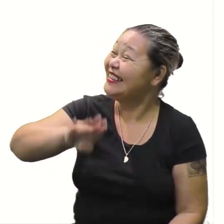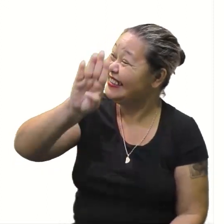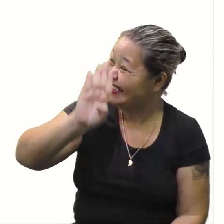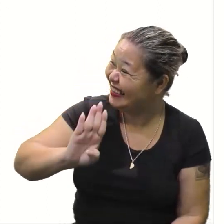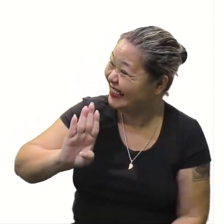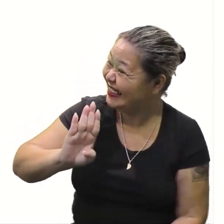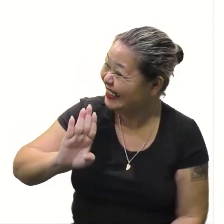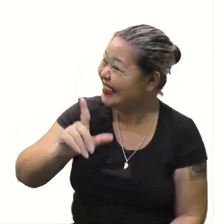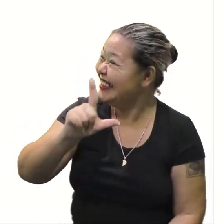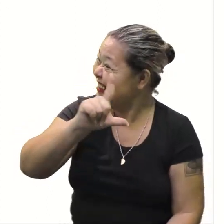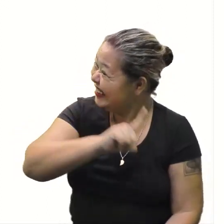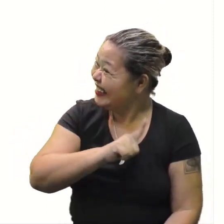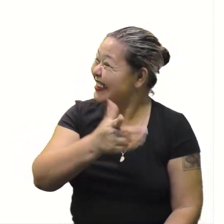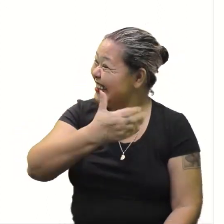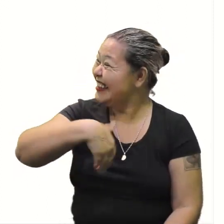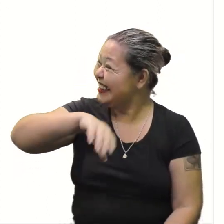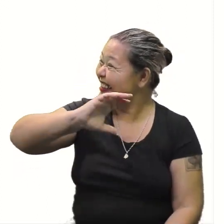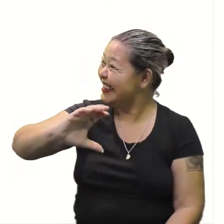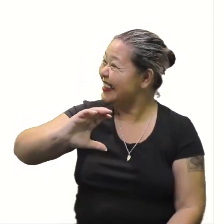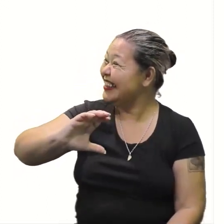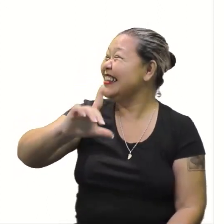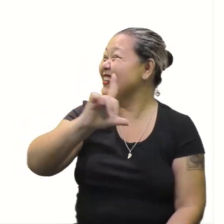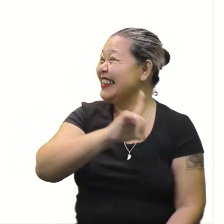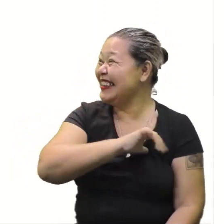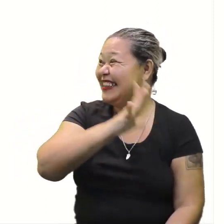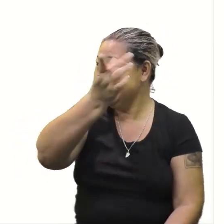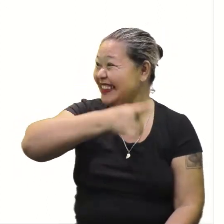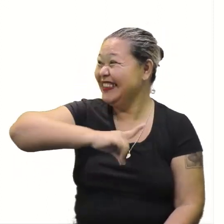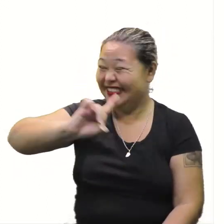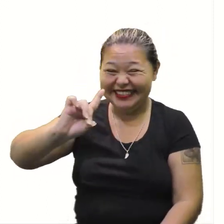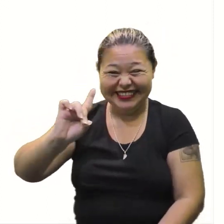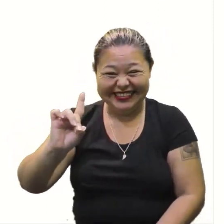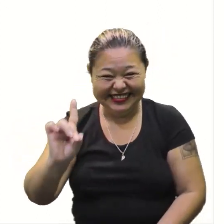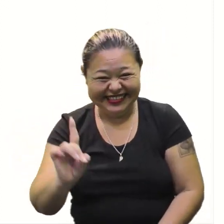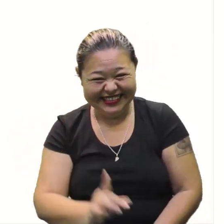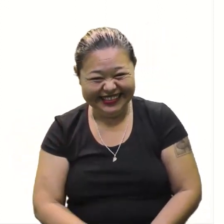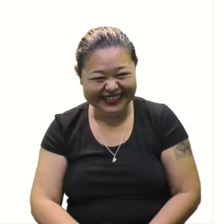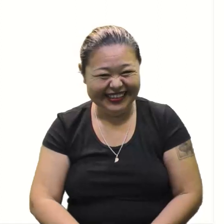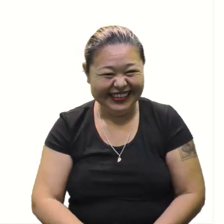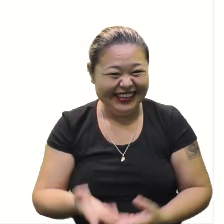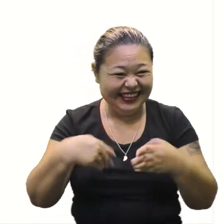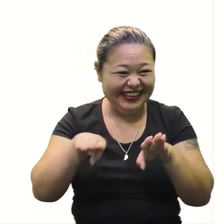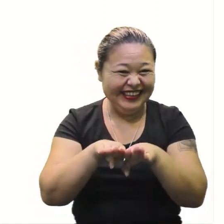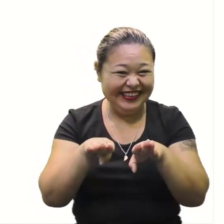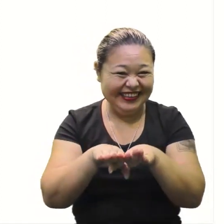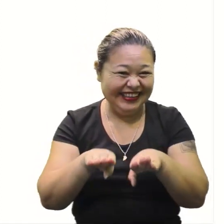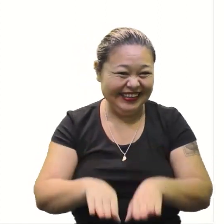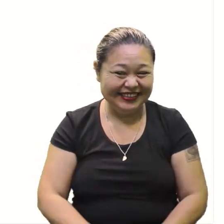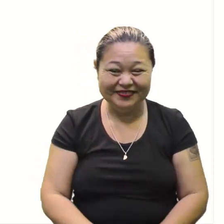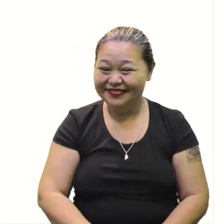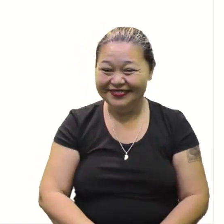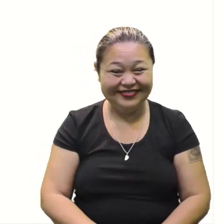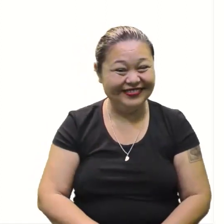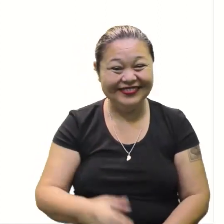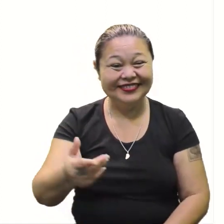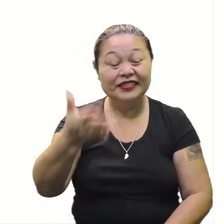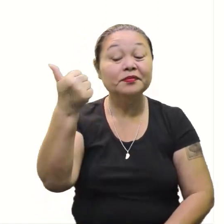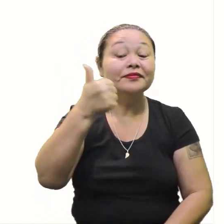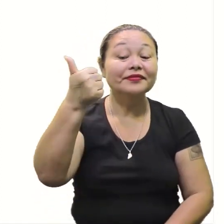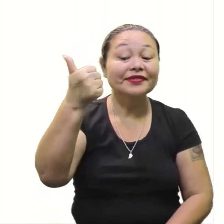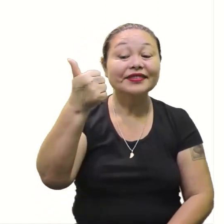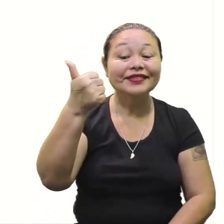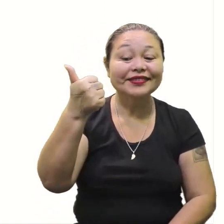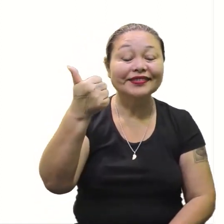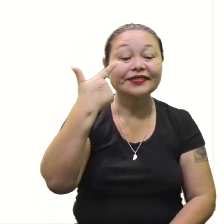Temos a letra B. Temos a letra C. E a letra D. Também. Também. Vamos lá, então. Nessa primeira,